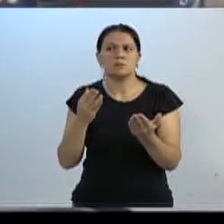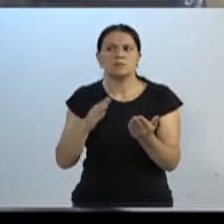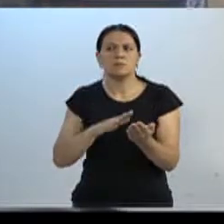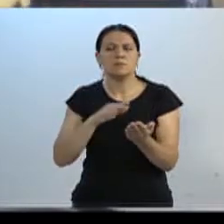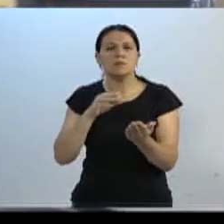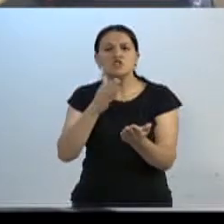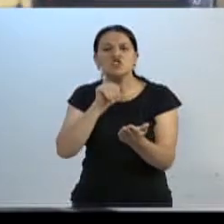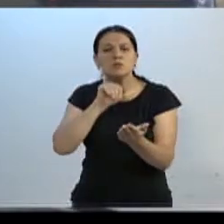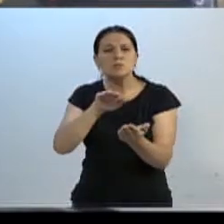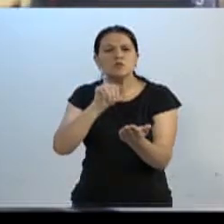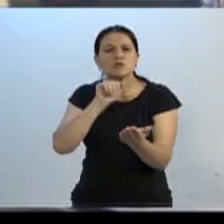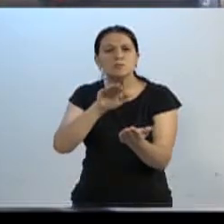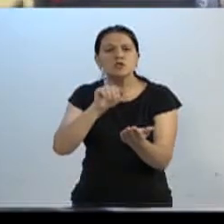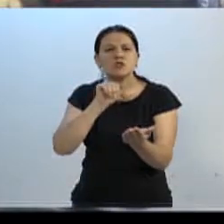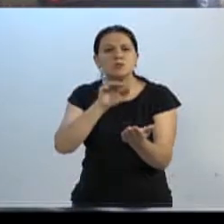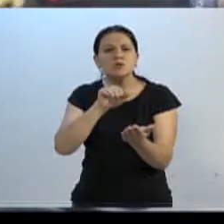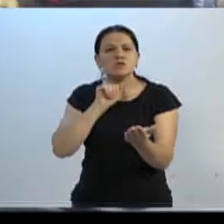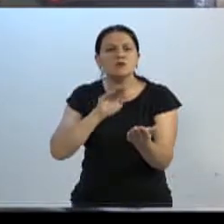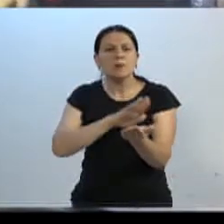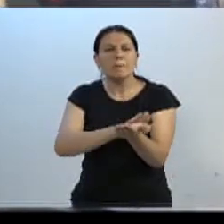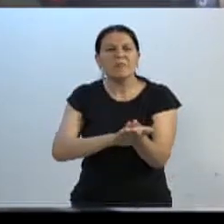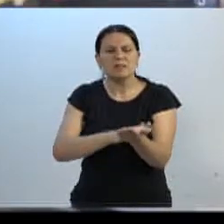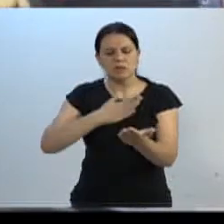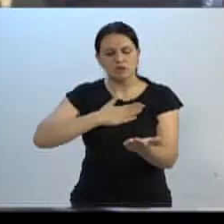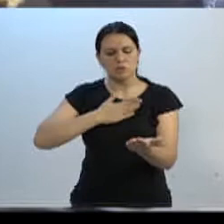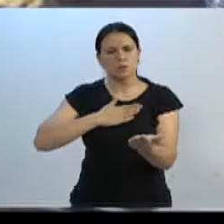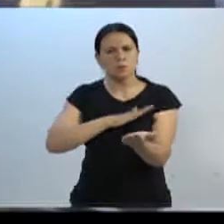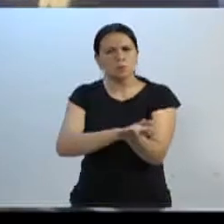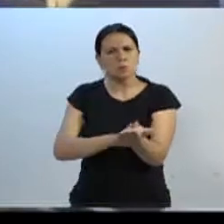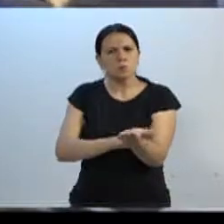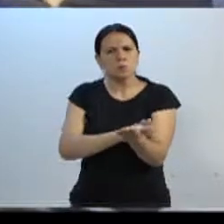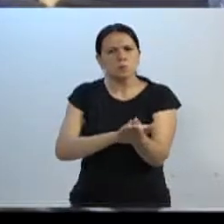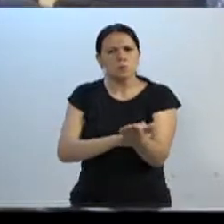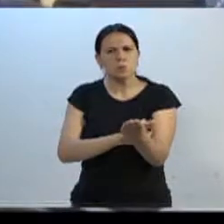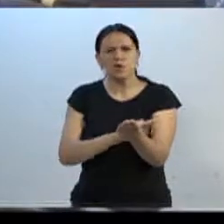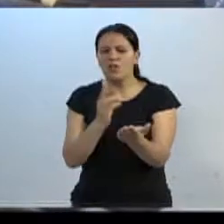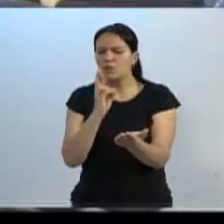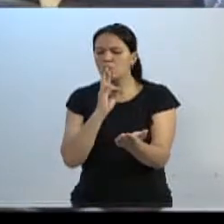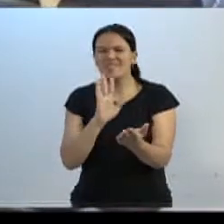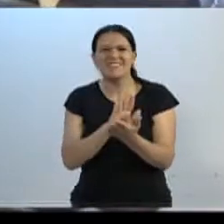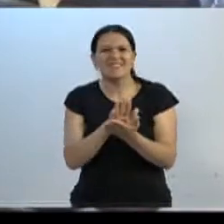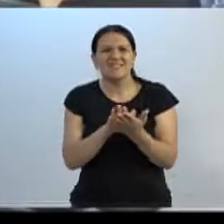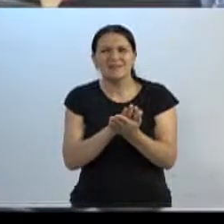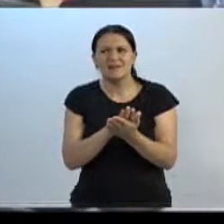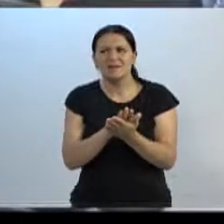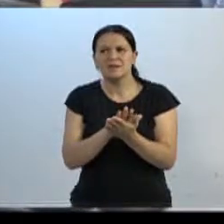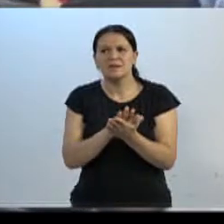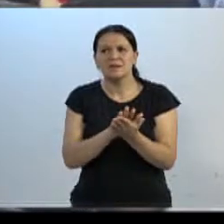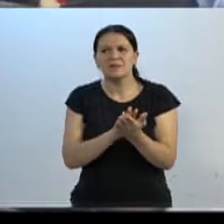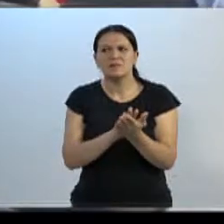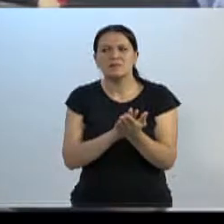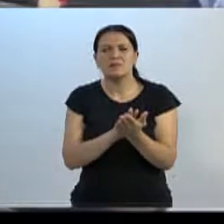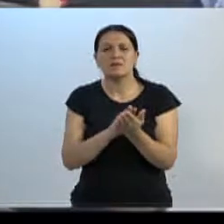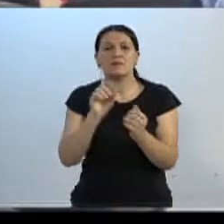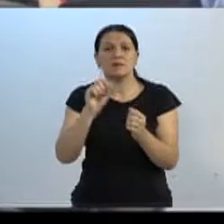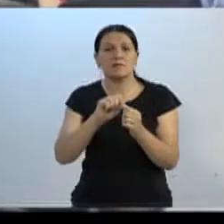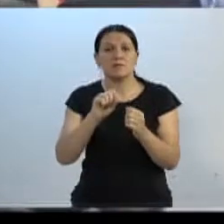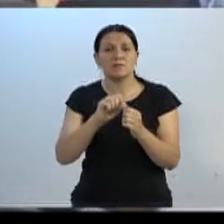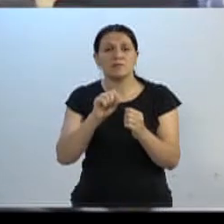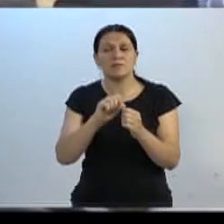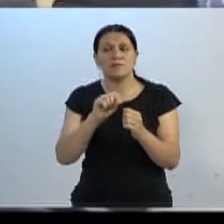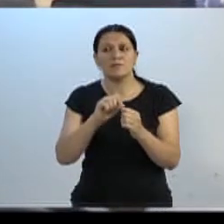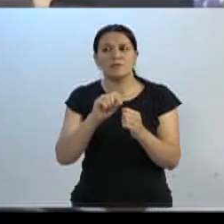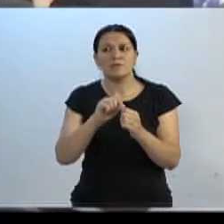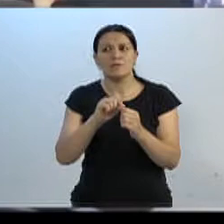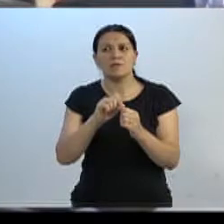bebê, faz essa massagem no peito do bebê, ele não reage, faz cócegas na salinha do